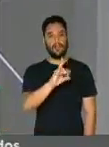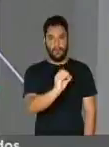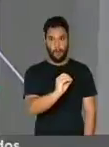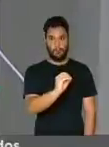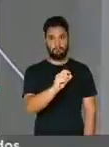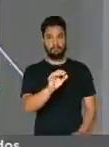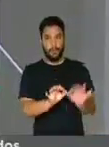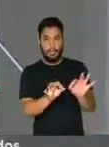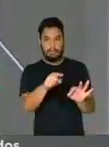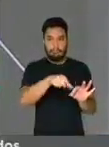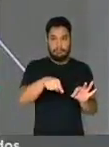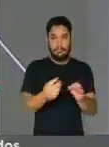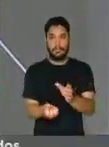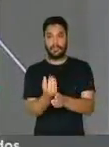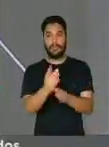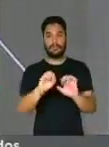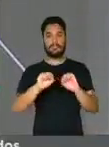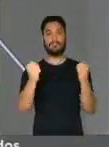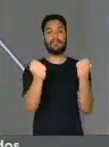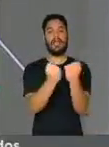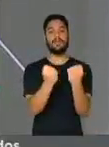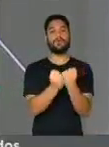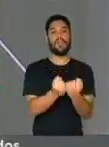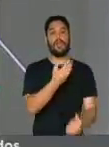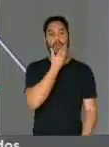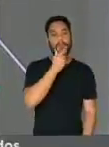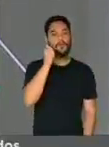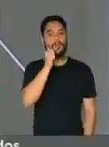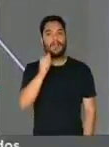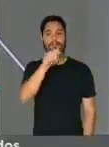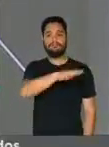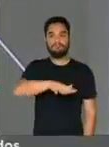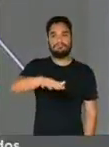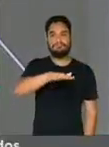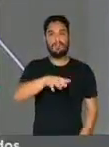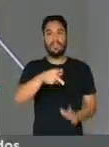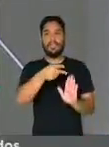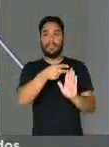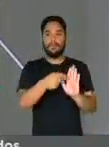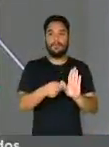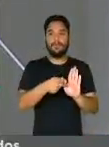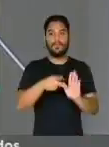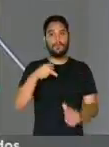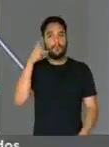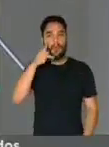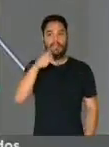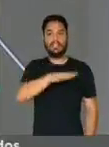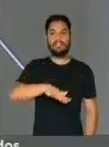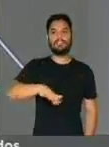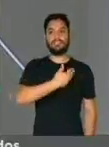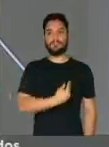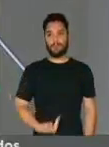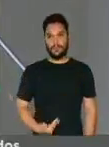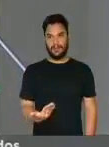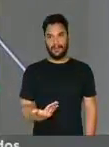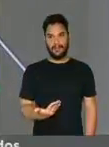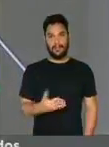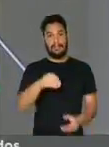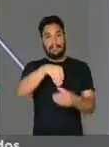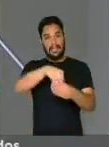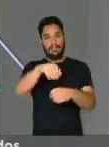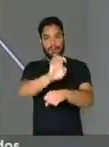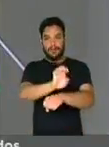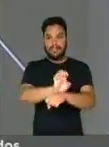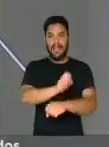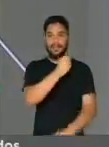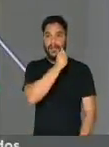o seminário Gênero e Políticas Públicas, um olhar intercultural sobre o Amapá, um momento produtivo de